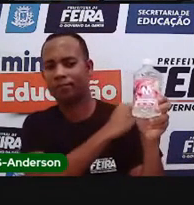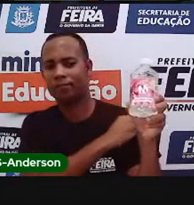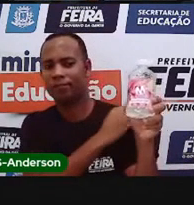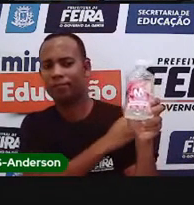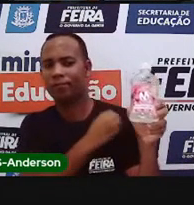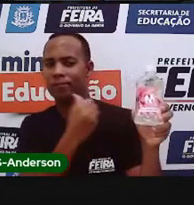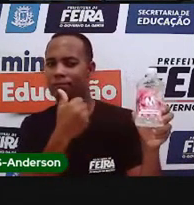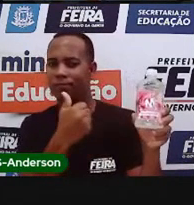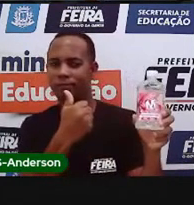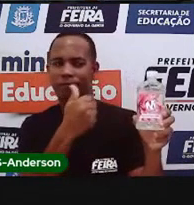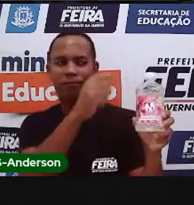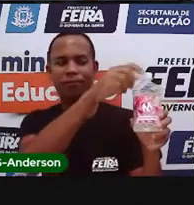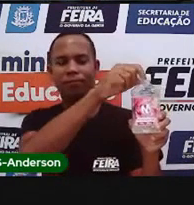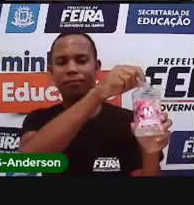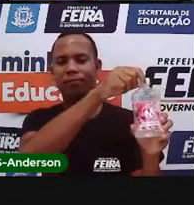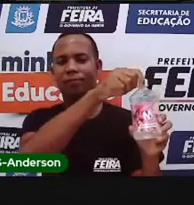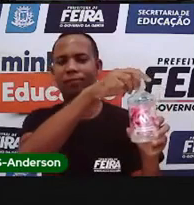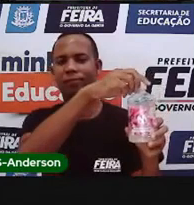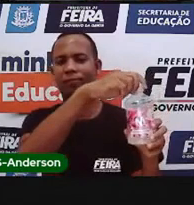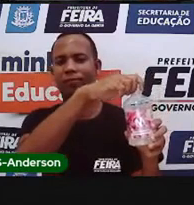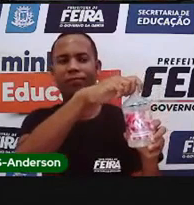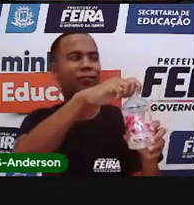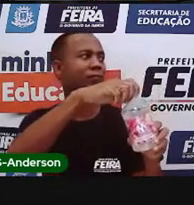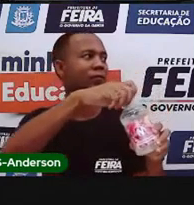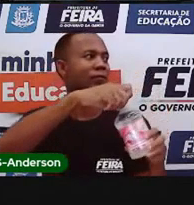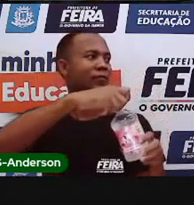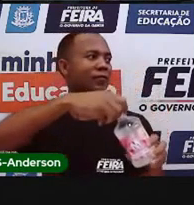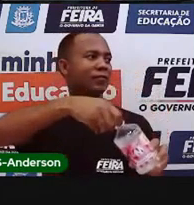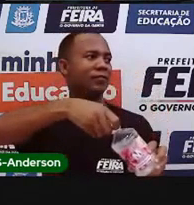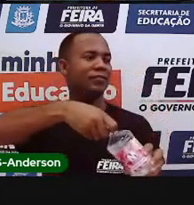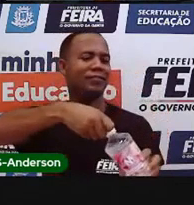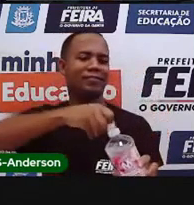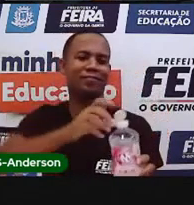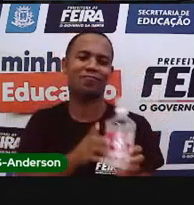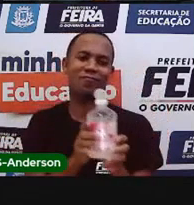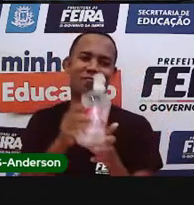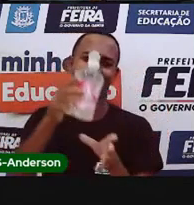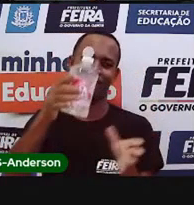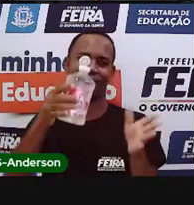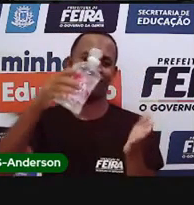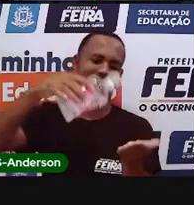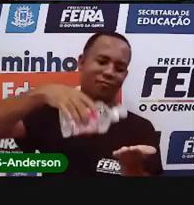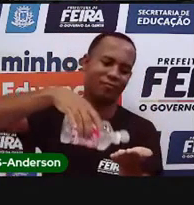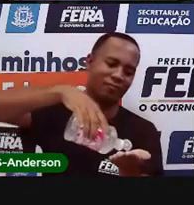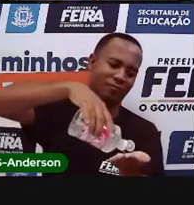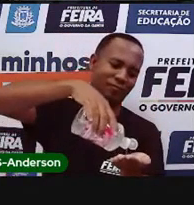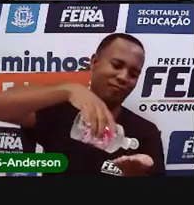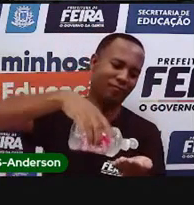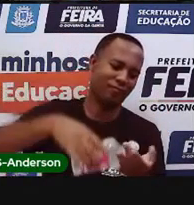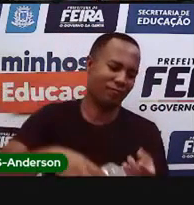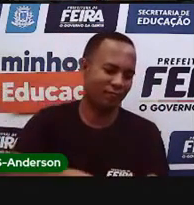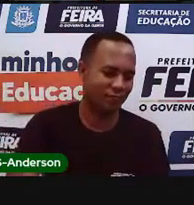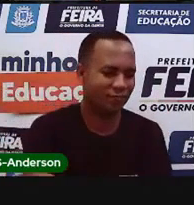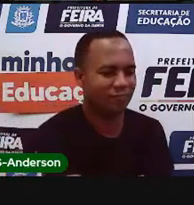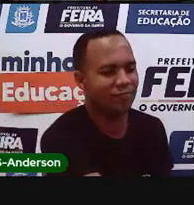Usem álcool em gel. Daquele ali. Ou desse aqui. usem álcool em gel. E o que?